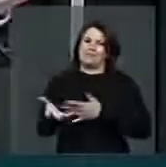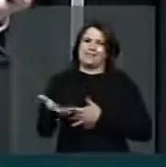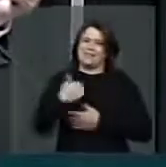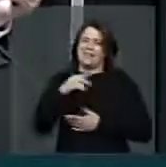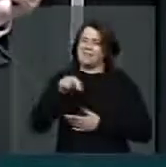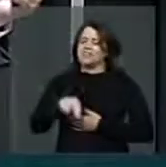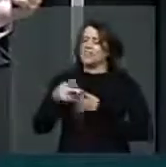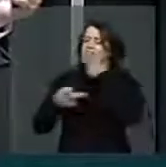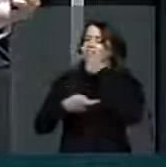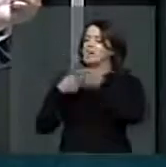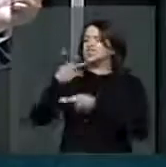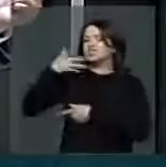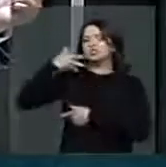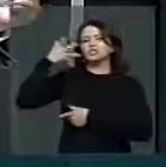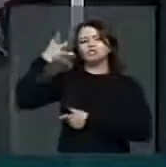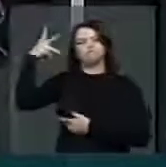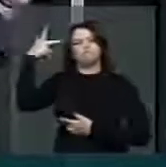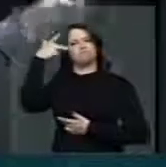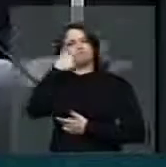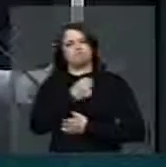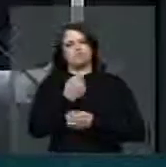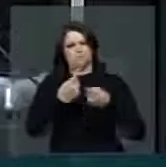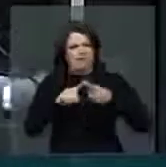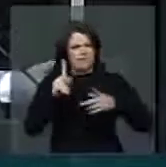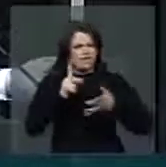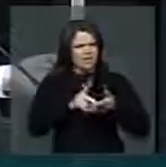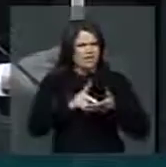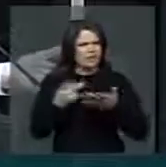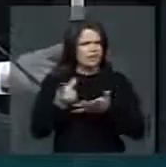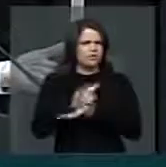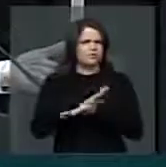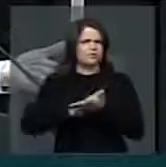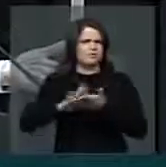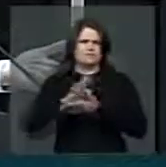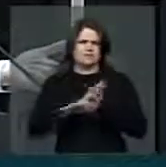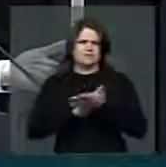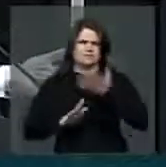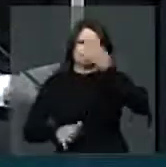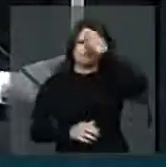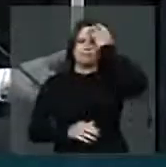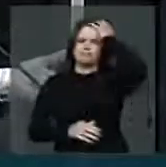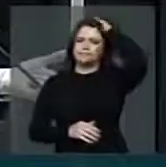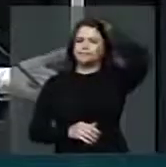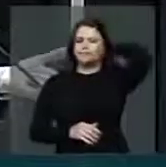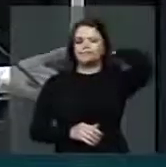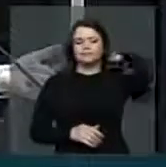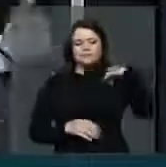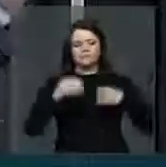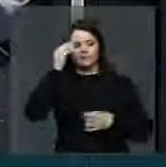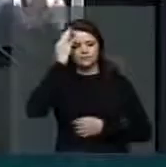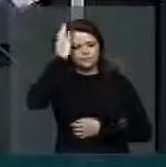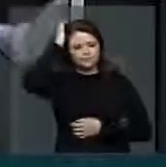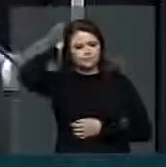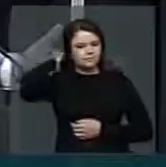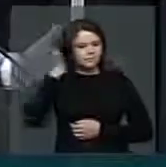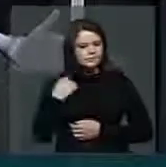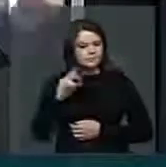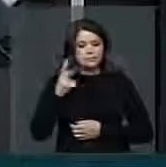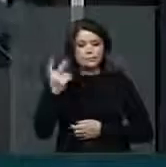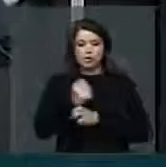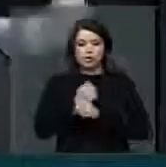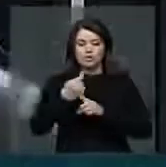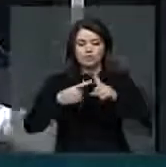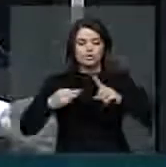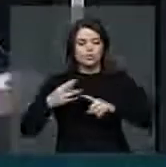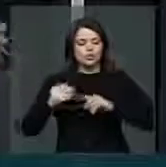se faz discursos bonitos. Na prática nada acontece. Ora, foram dois anos e meio